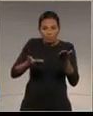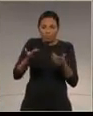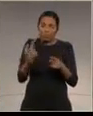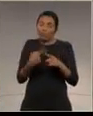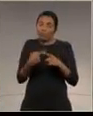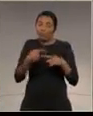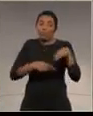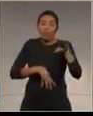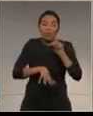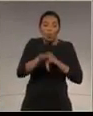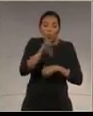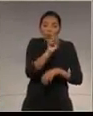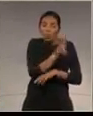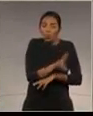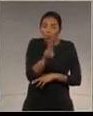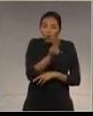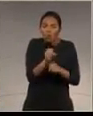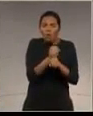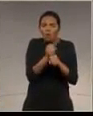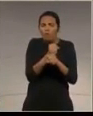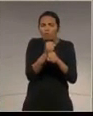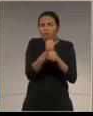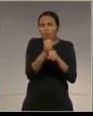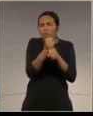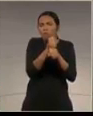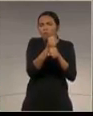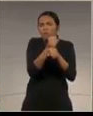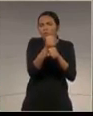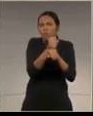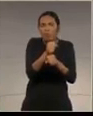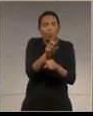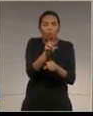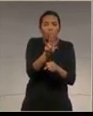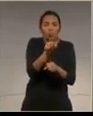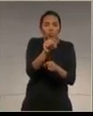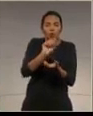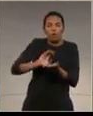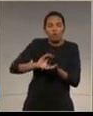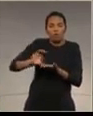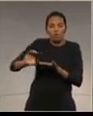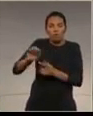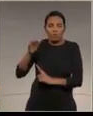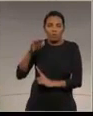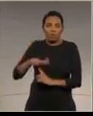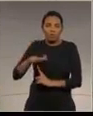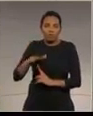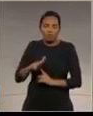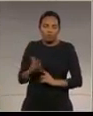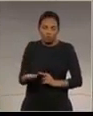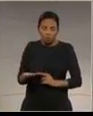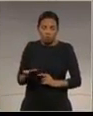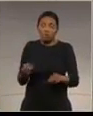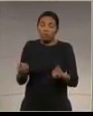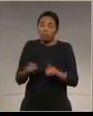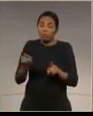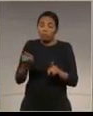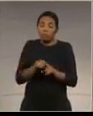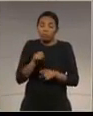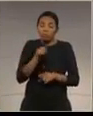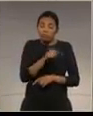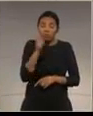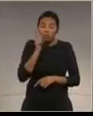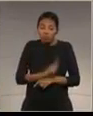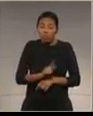exploração do parque nos últimos anos, sem qualquer repasse ao Estado do Paraná, sugerindo que parte dos recursos seja